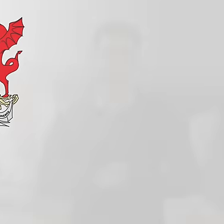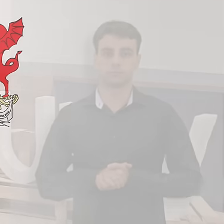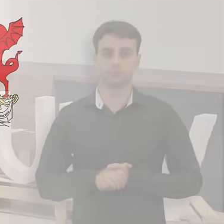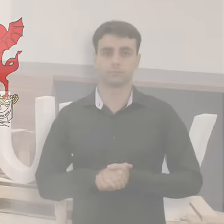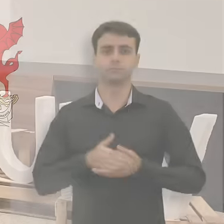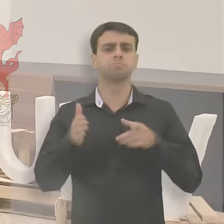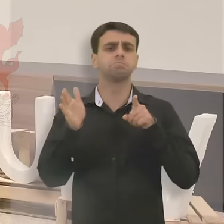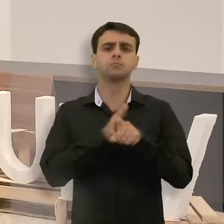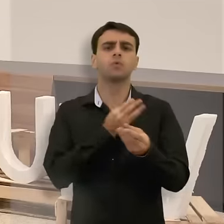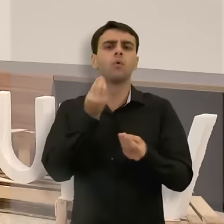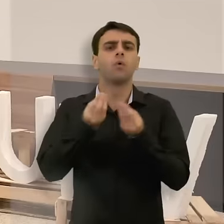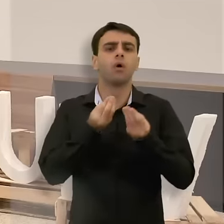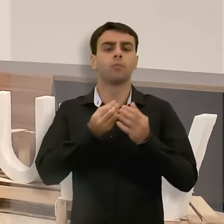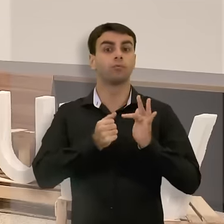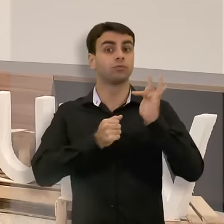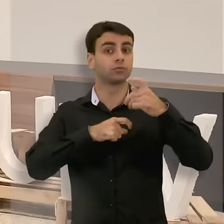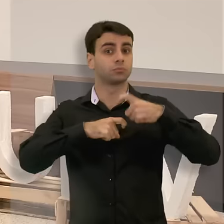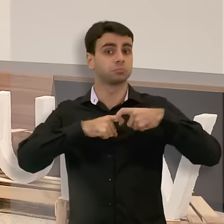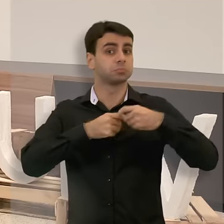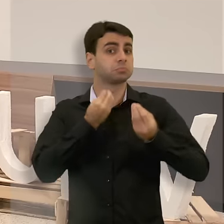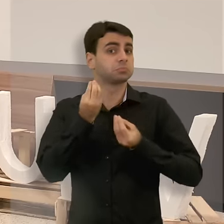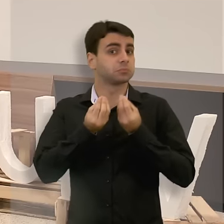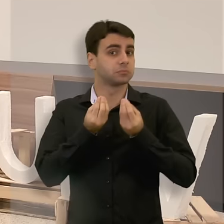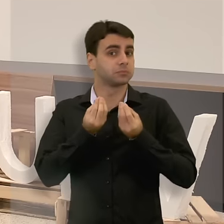Como é que vai ser a medicina do futuro?